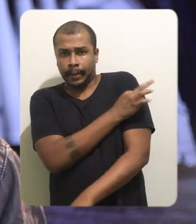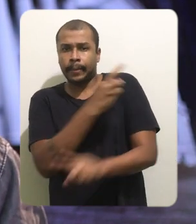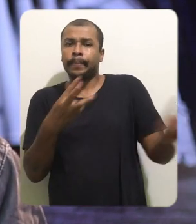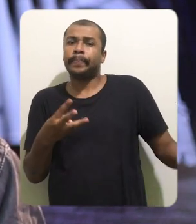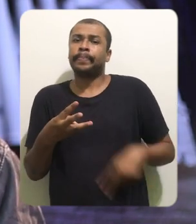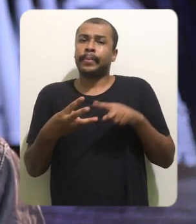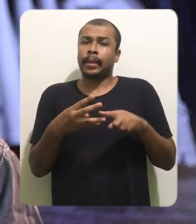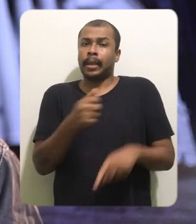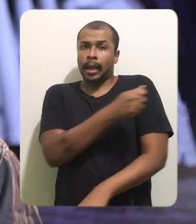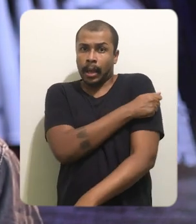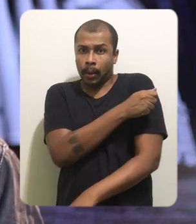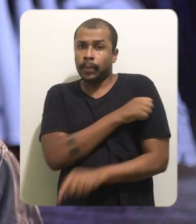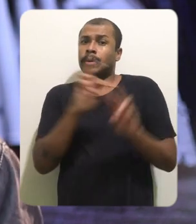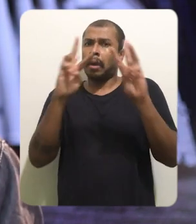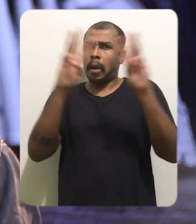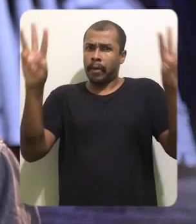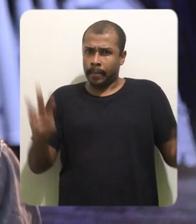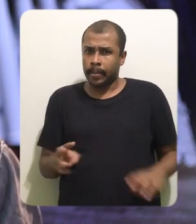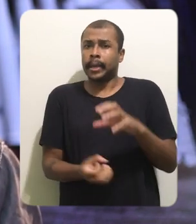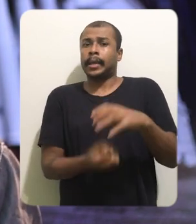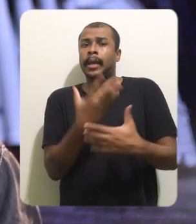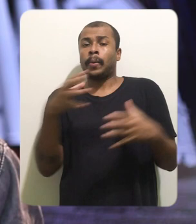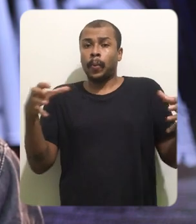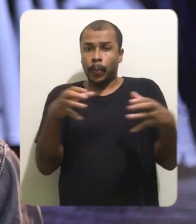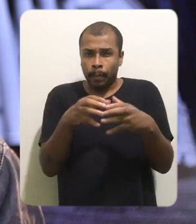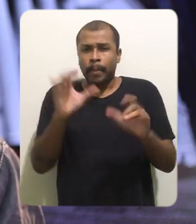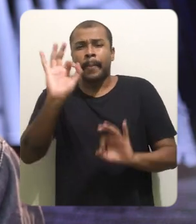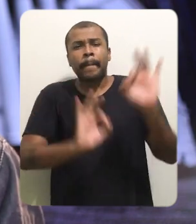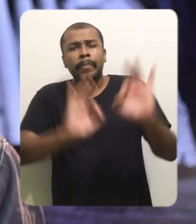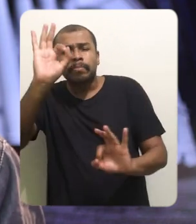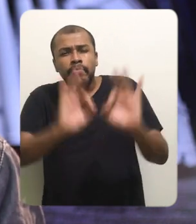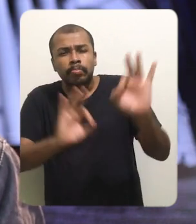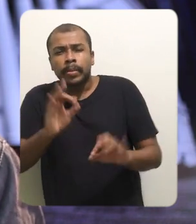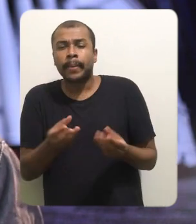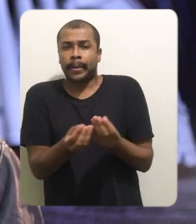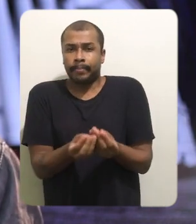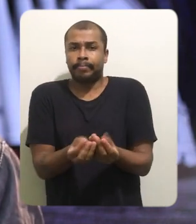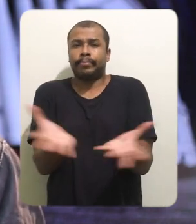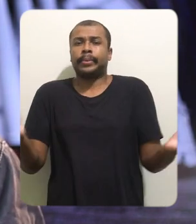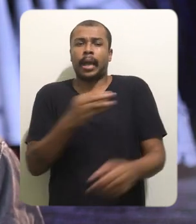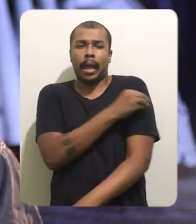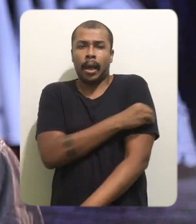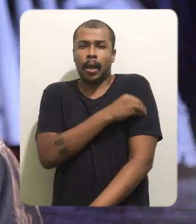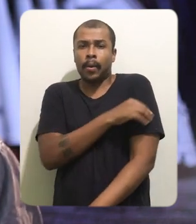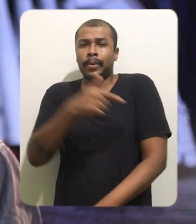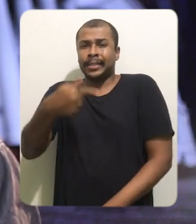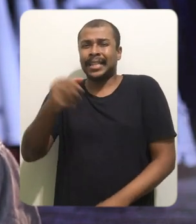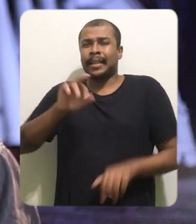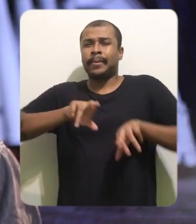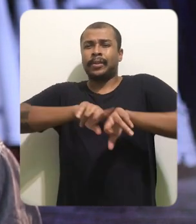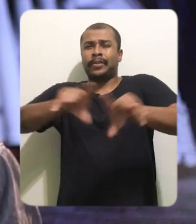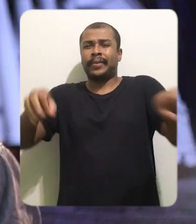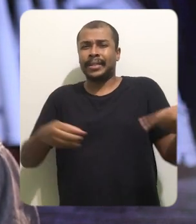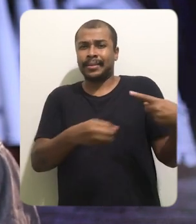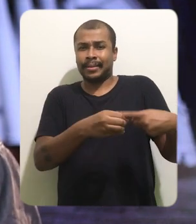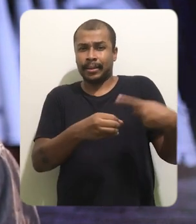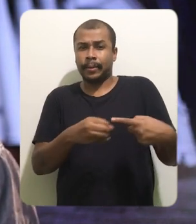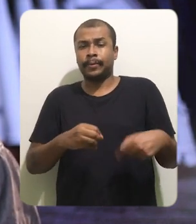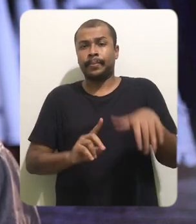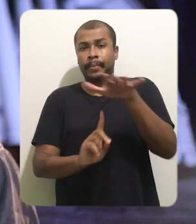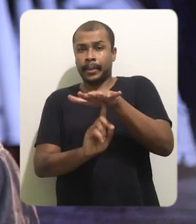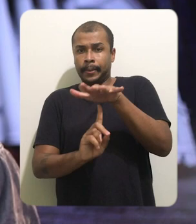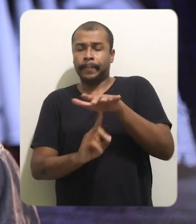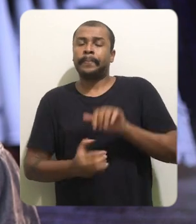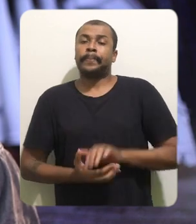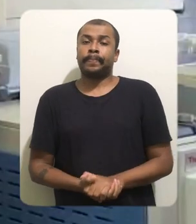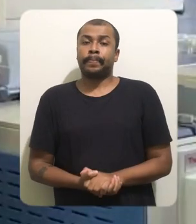alunos da Universidade Federal do Paraná montaram uma força-tarefa. Eles estão produzindo e distribuindo o álcool 70 em diferentes